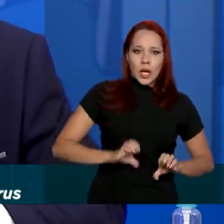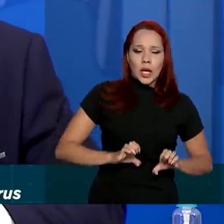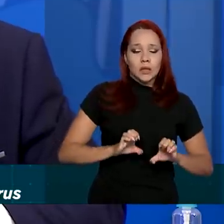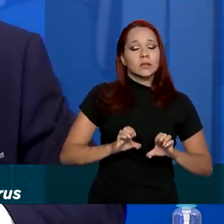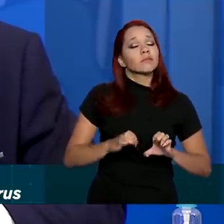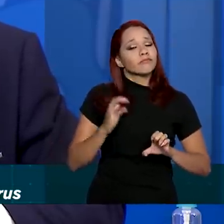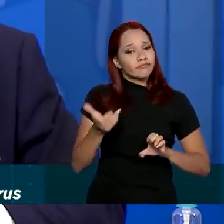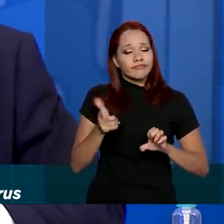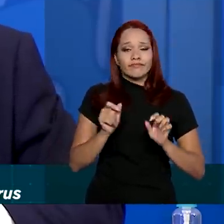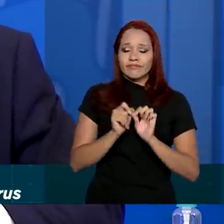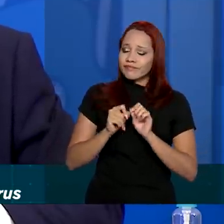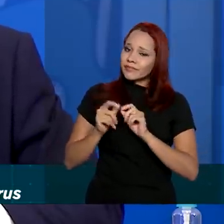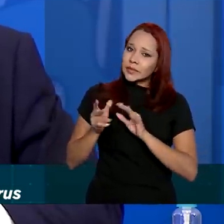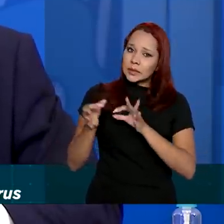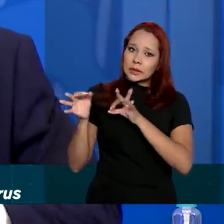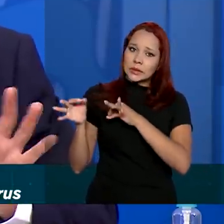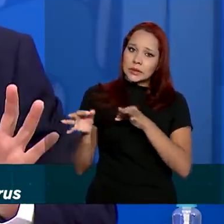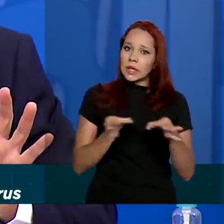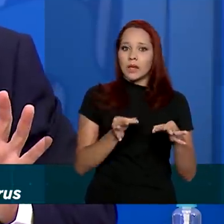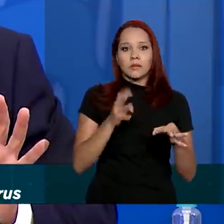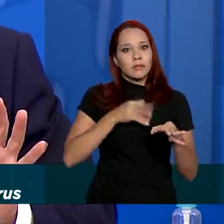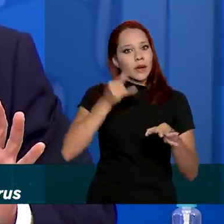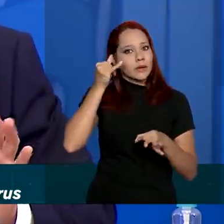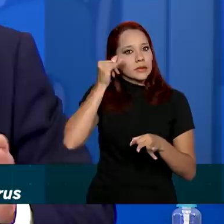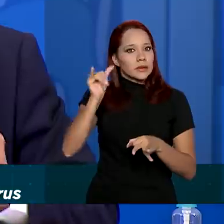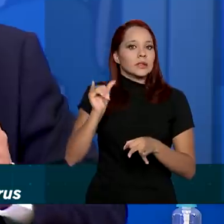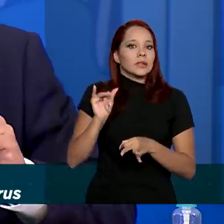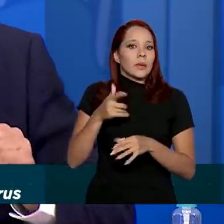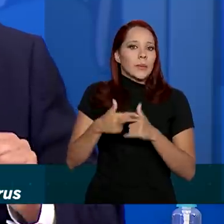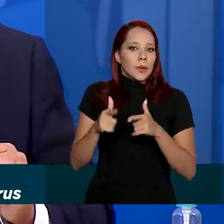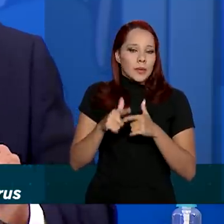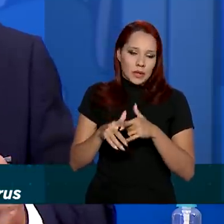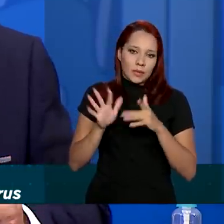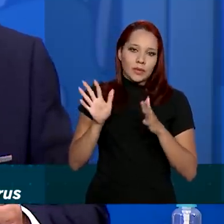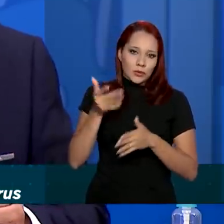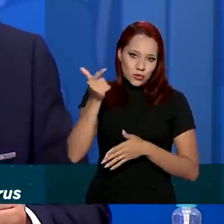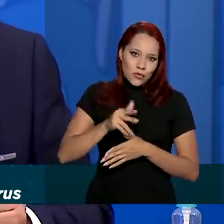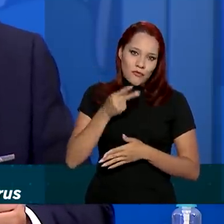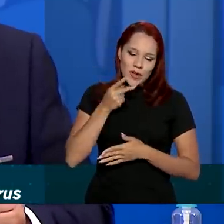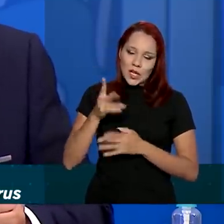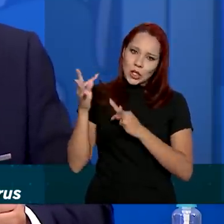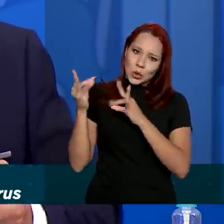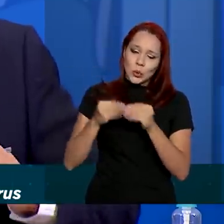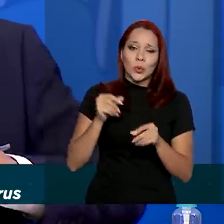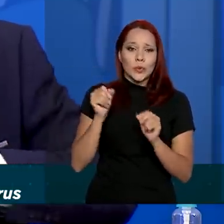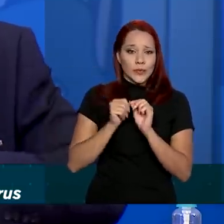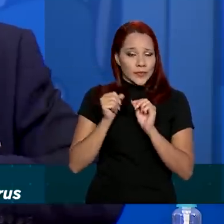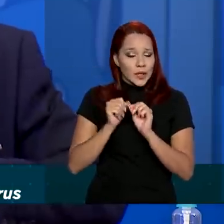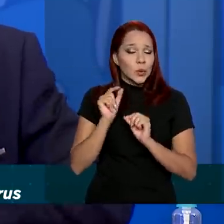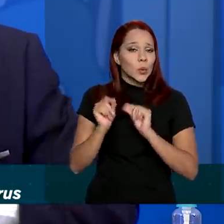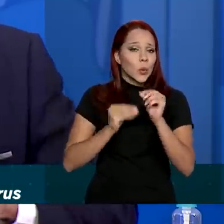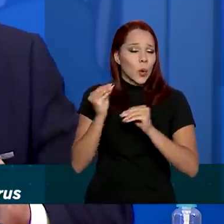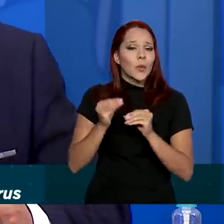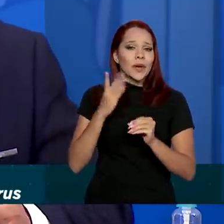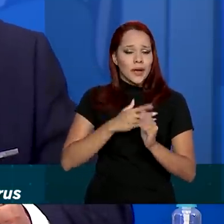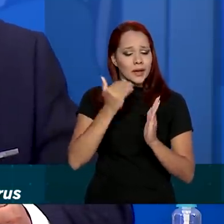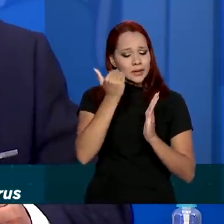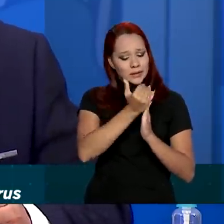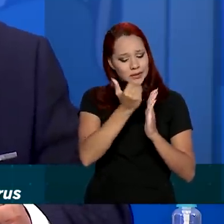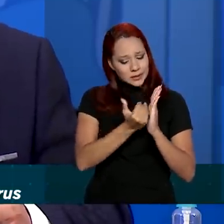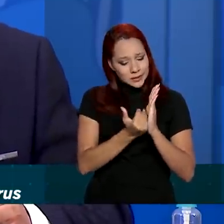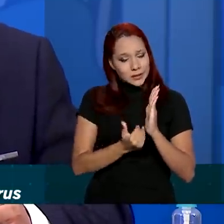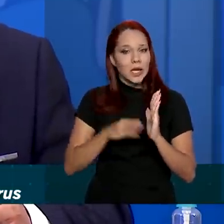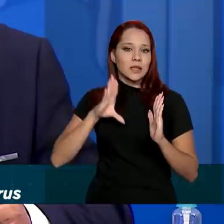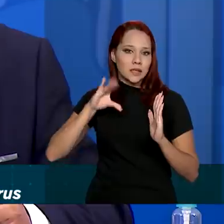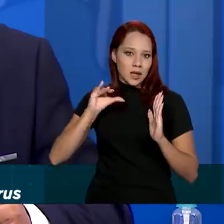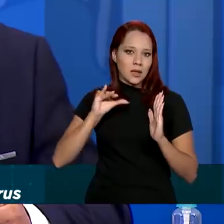então é feito da maneira correta, para não dar dúvida. Então, de novo, vou ressaltar que tudo isso tem sido feito no rigor da ciência.